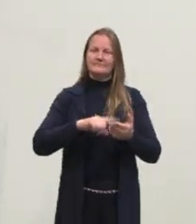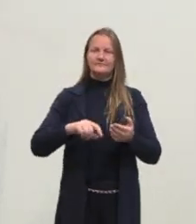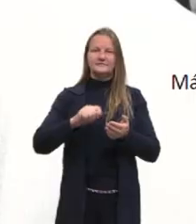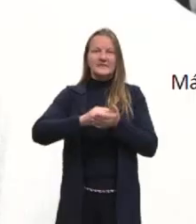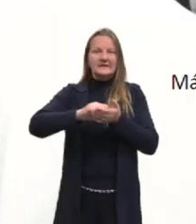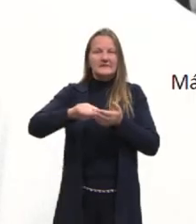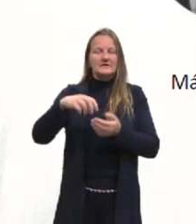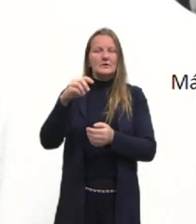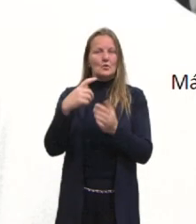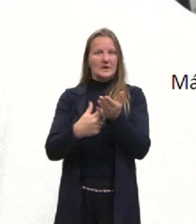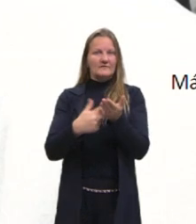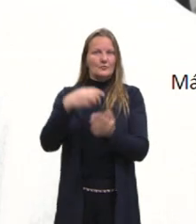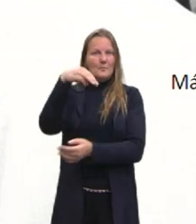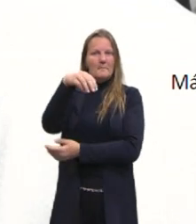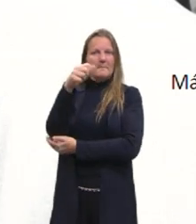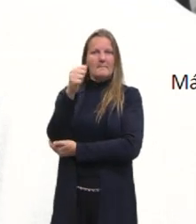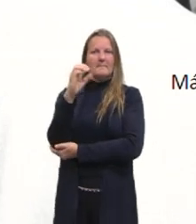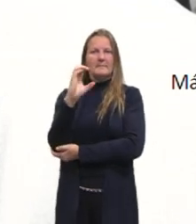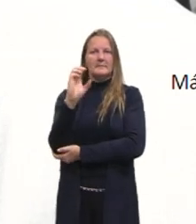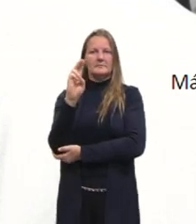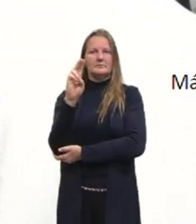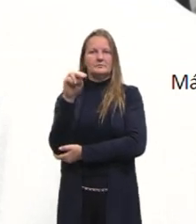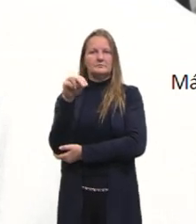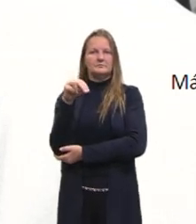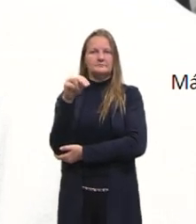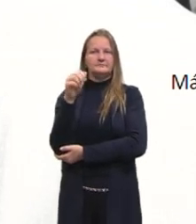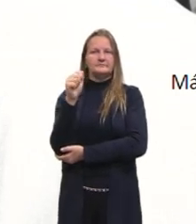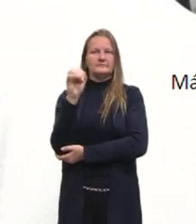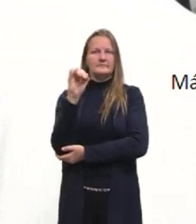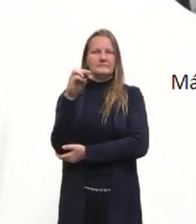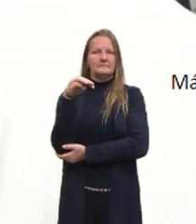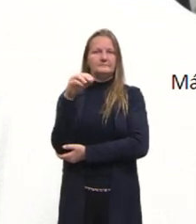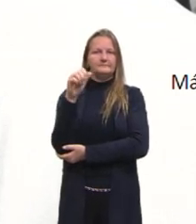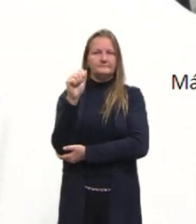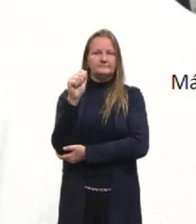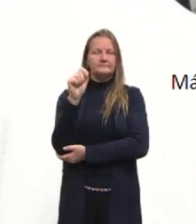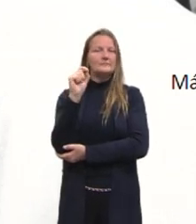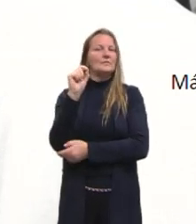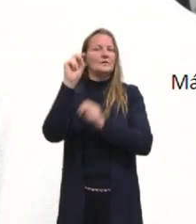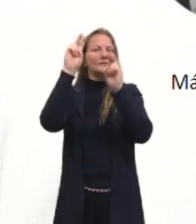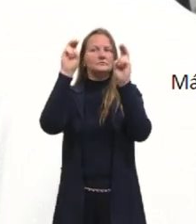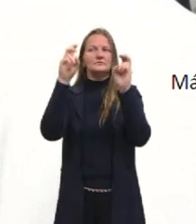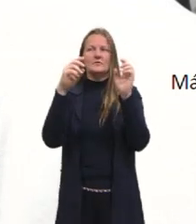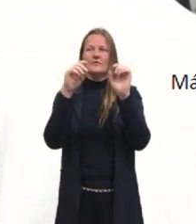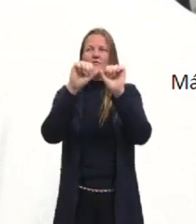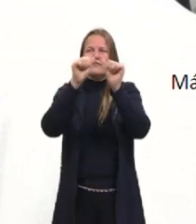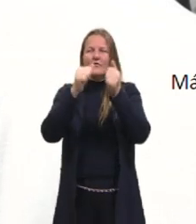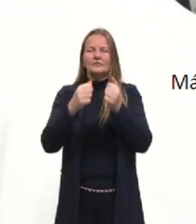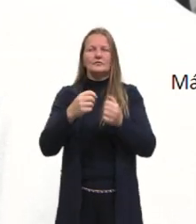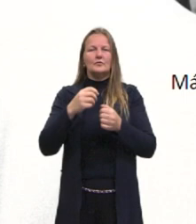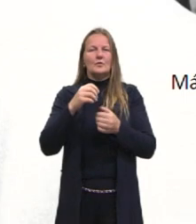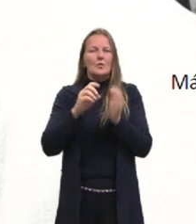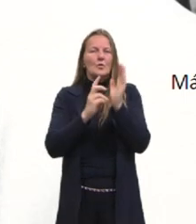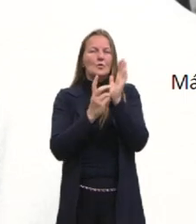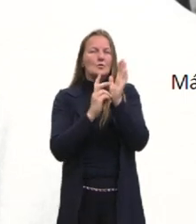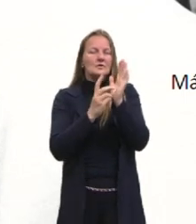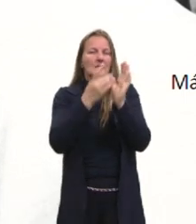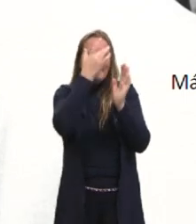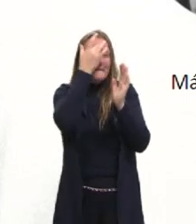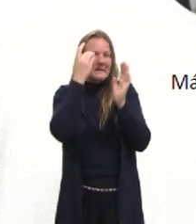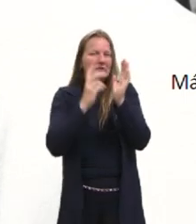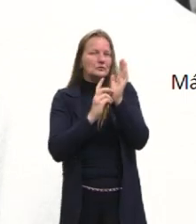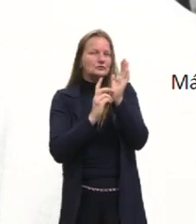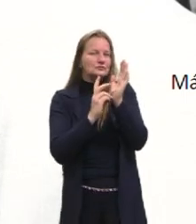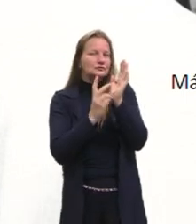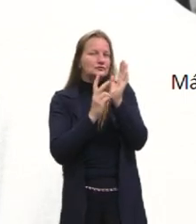Macunaíma, que é uma das minhas obras favoritas dele, ele traz exatamente essa imagem desse indígena. desse indígena